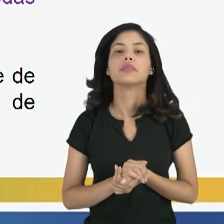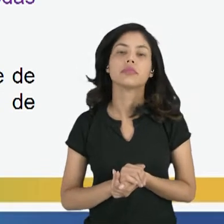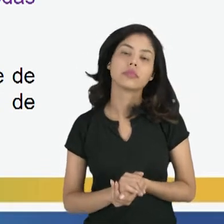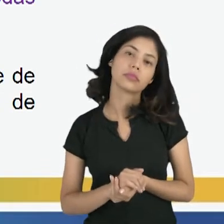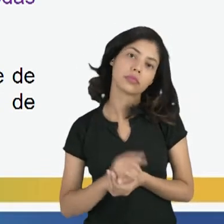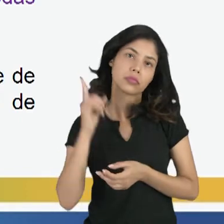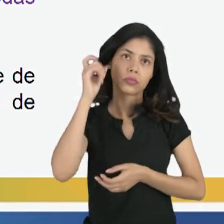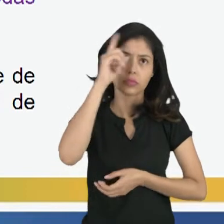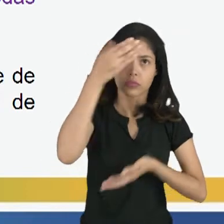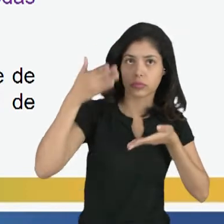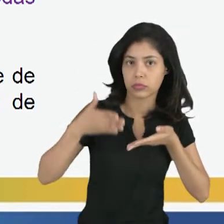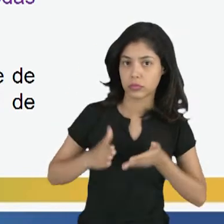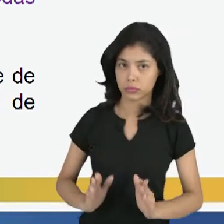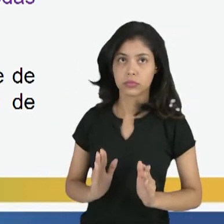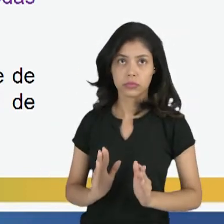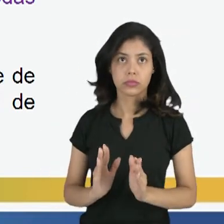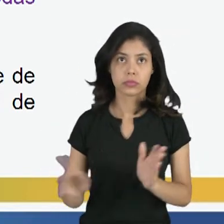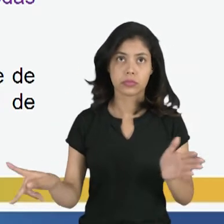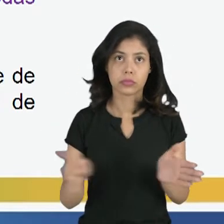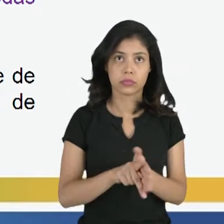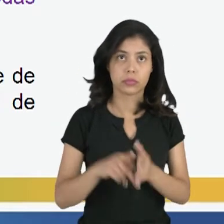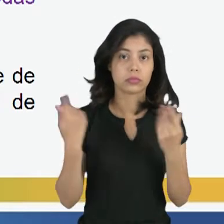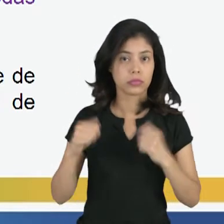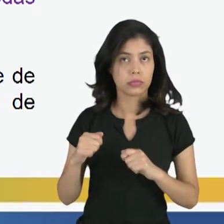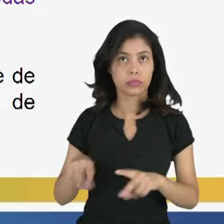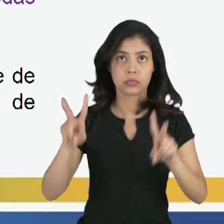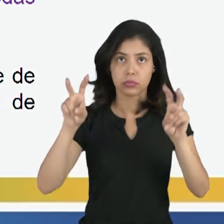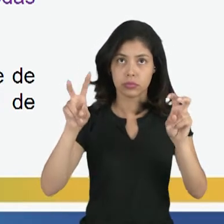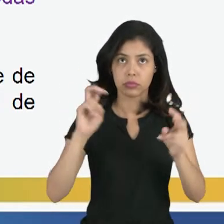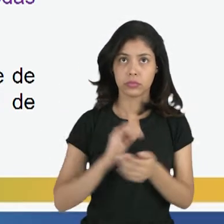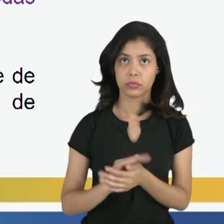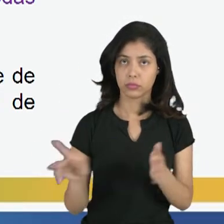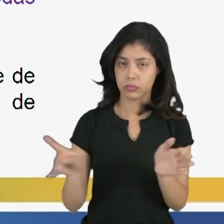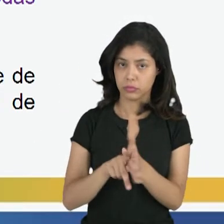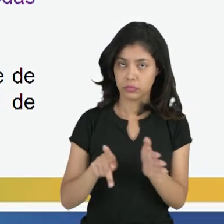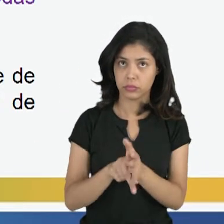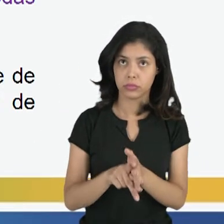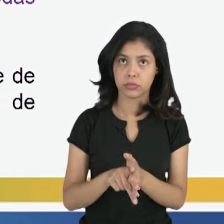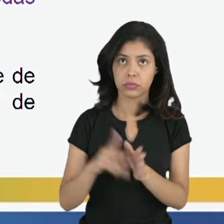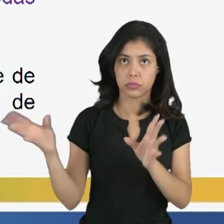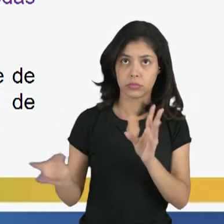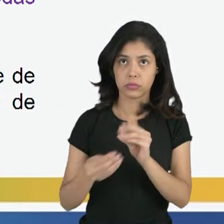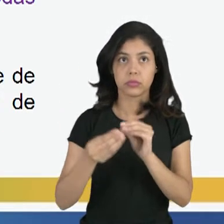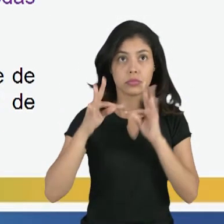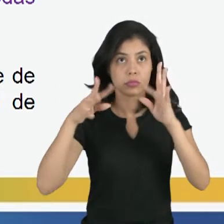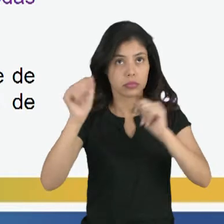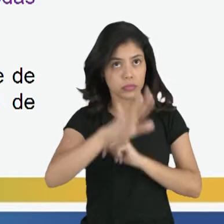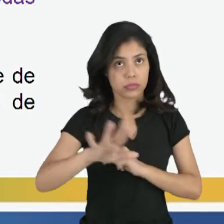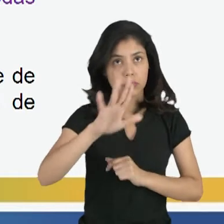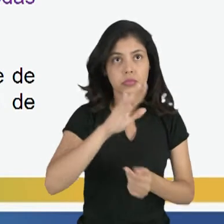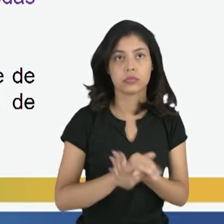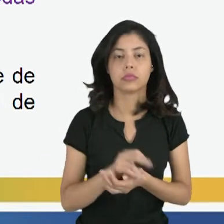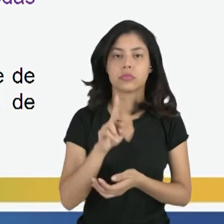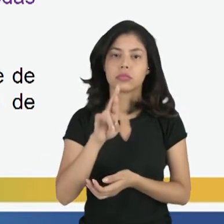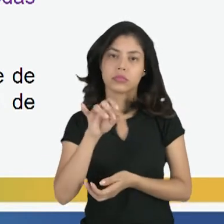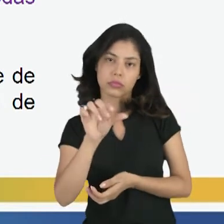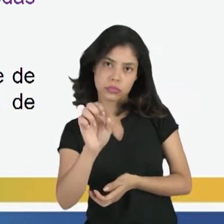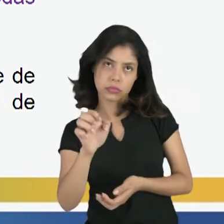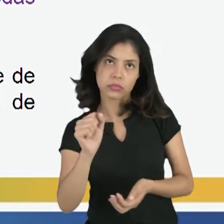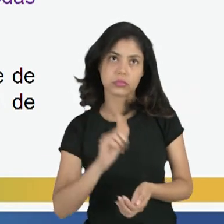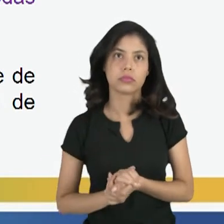O que dificulta chegar a uma definição precisa do termo que efetivamente contemple todas as suas